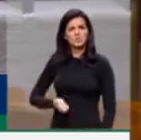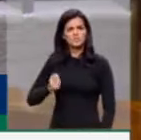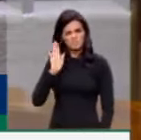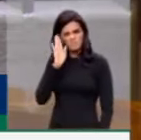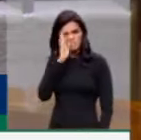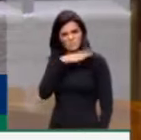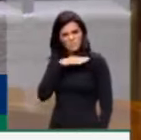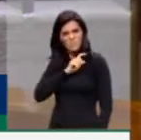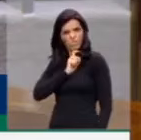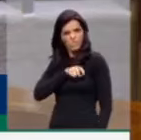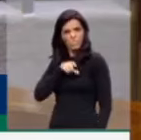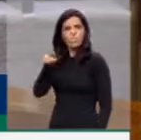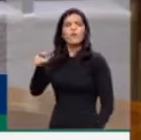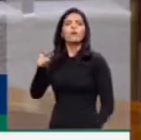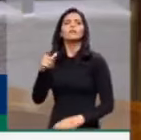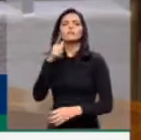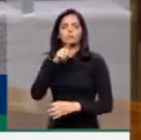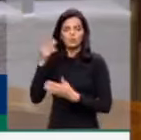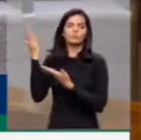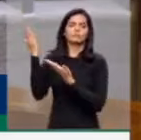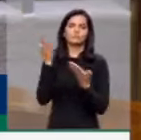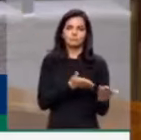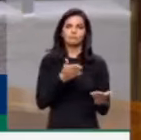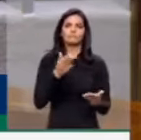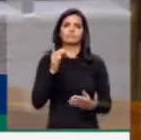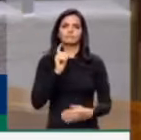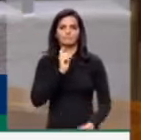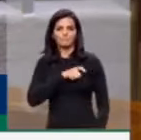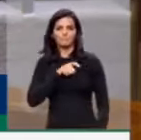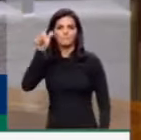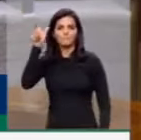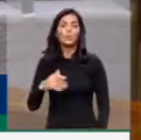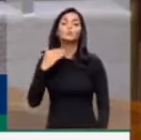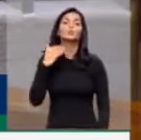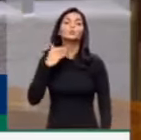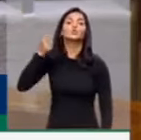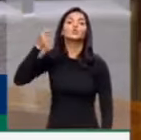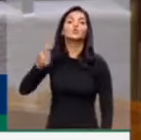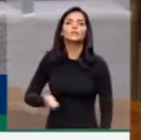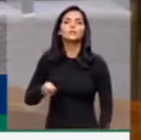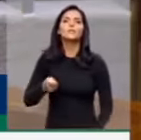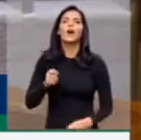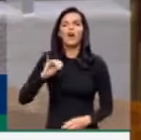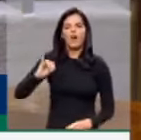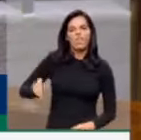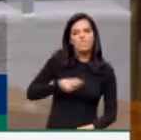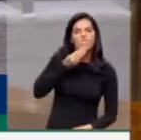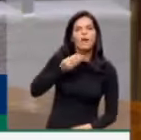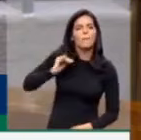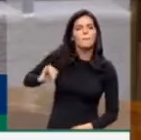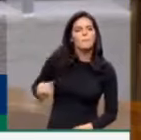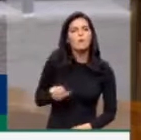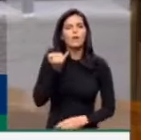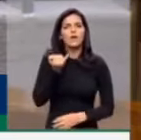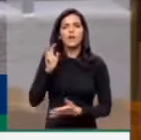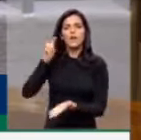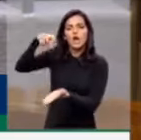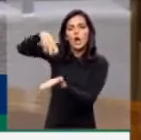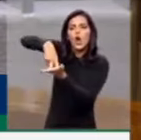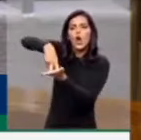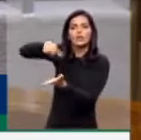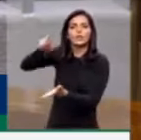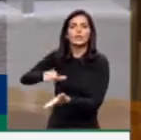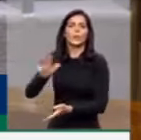trouxe a maldição para esse país. Um juiz parcial e oportunista, que condenou Lula, sem crime, sem provas.